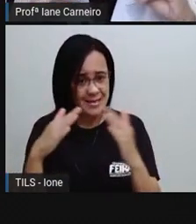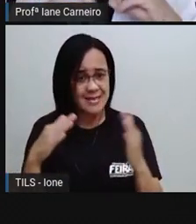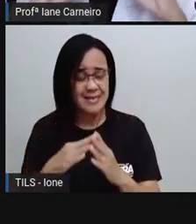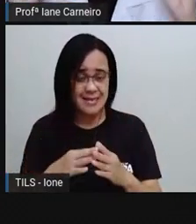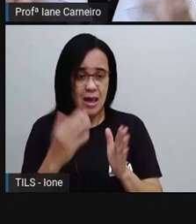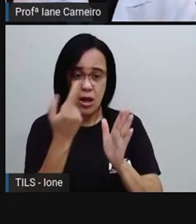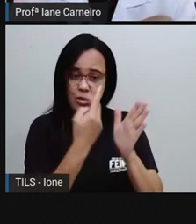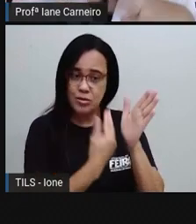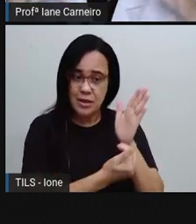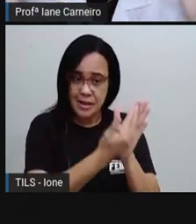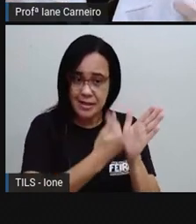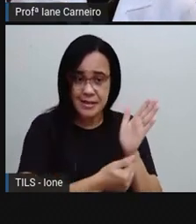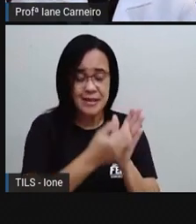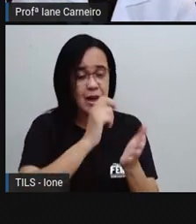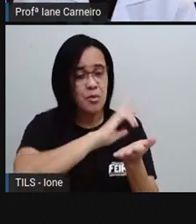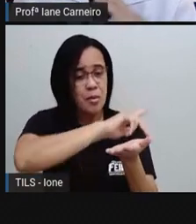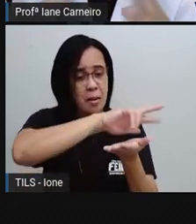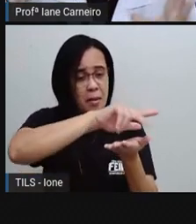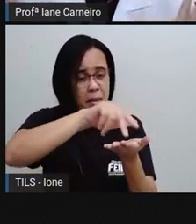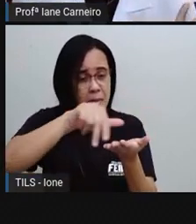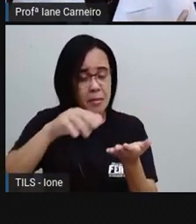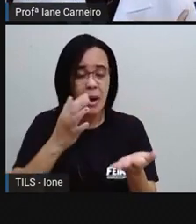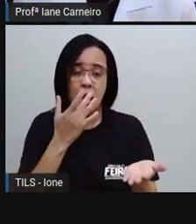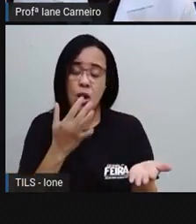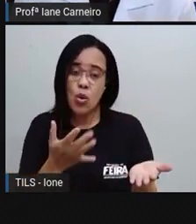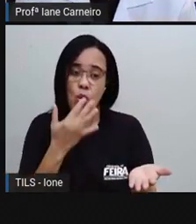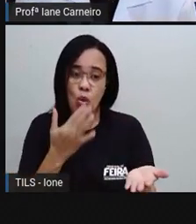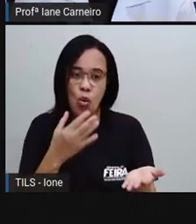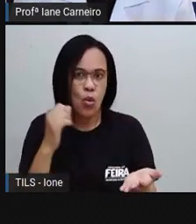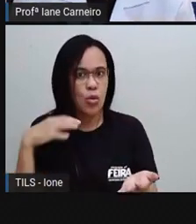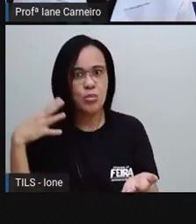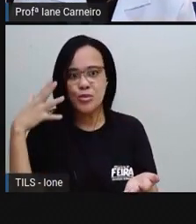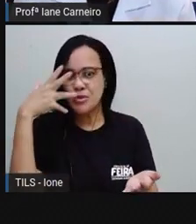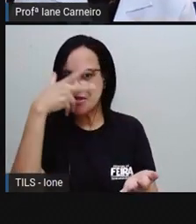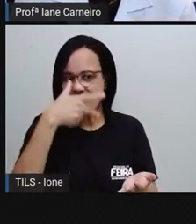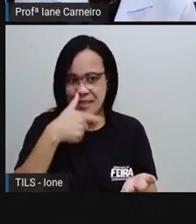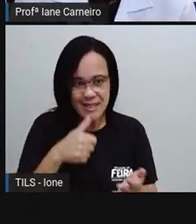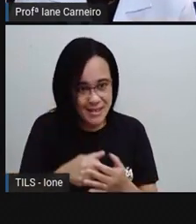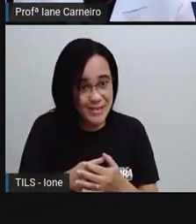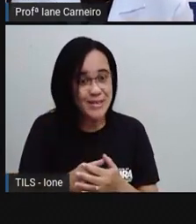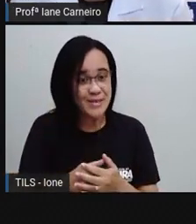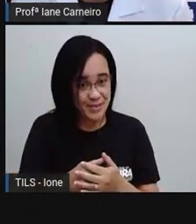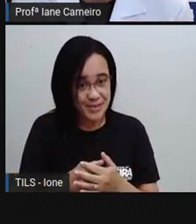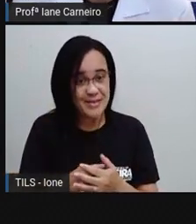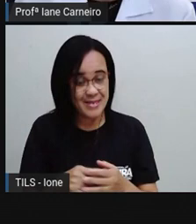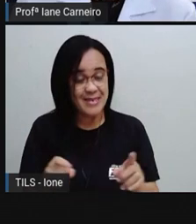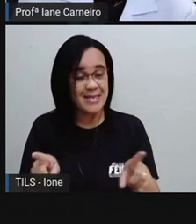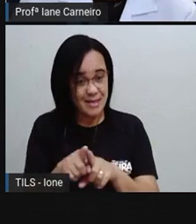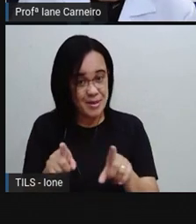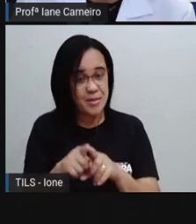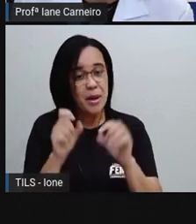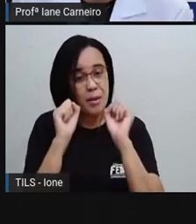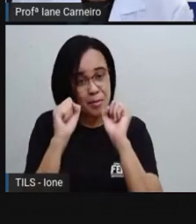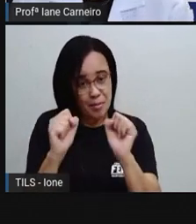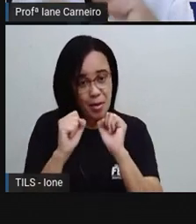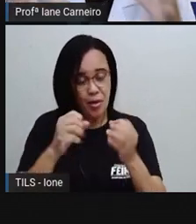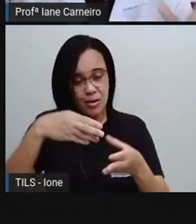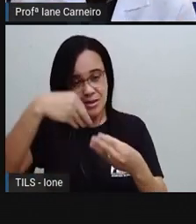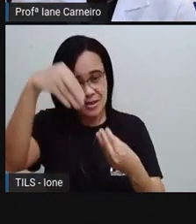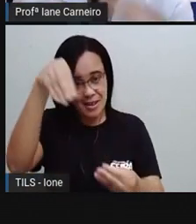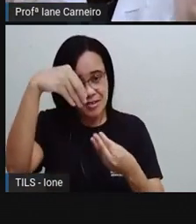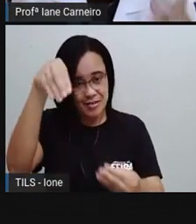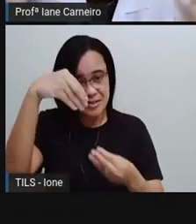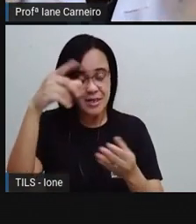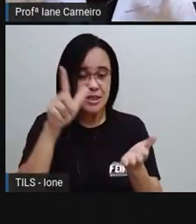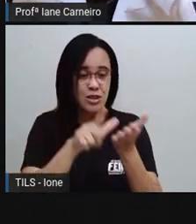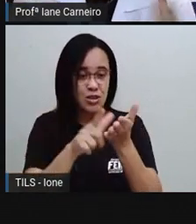podem desenhar, colorir, bem bonito, sabe? pode pegar também de revista, de jornal, o que vocês tiverem